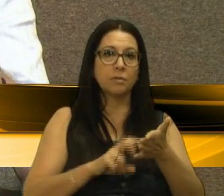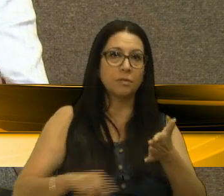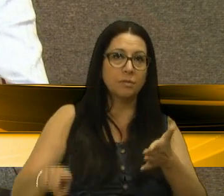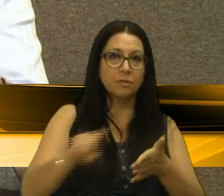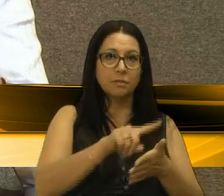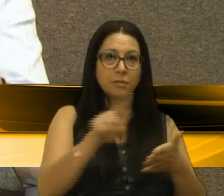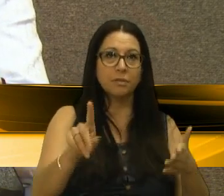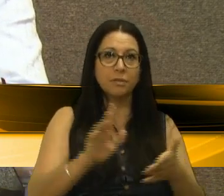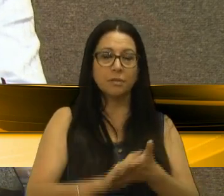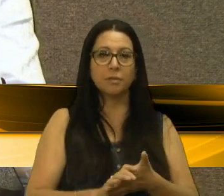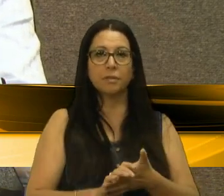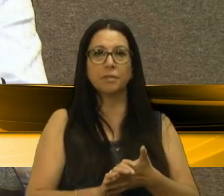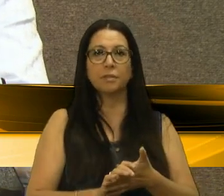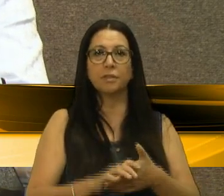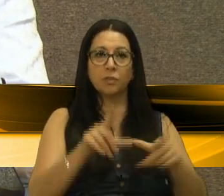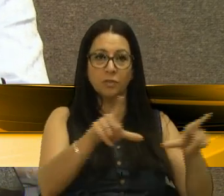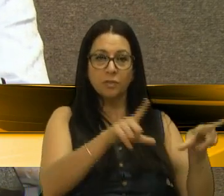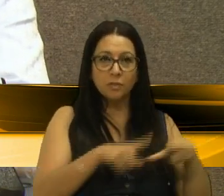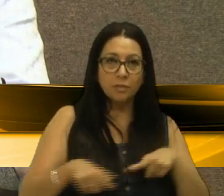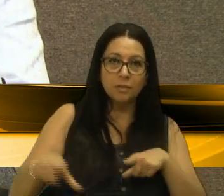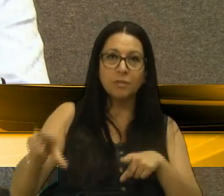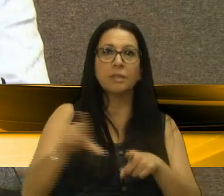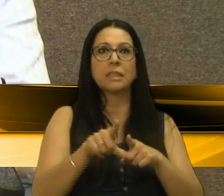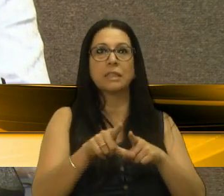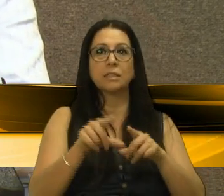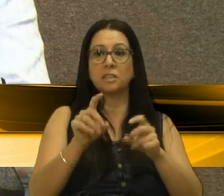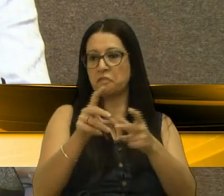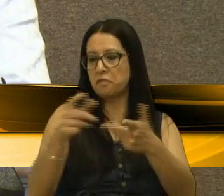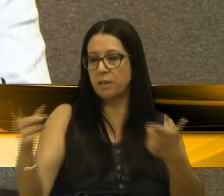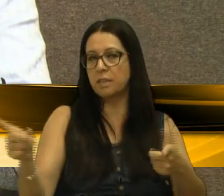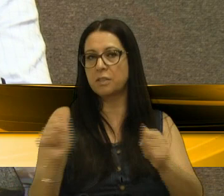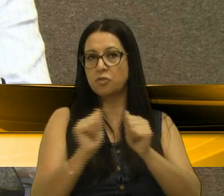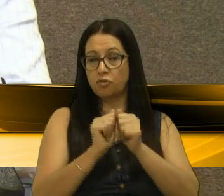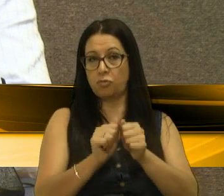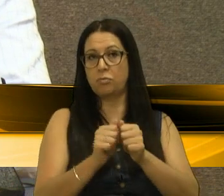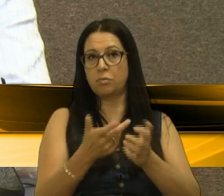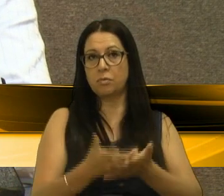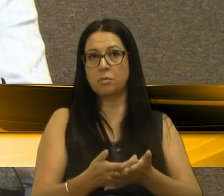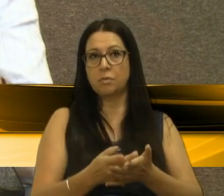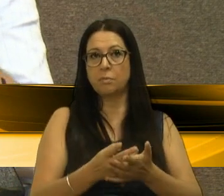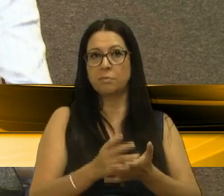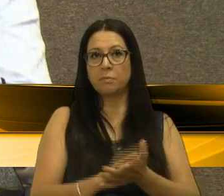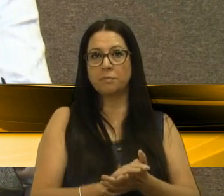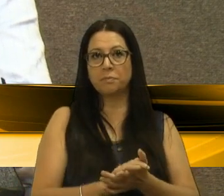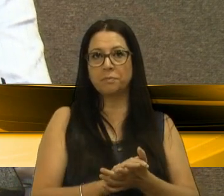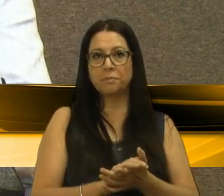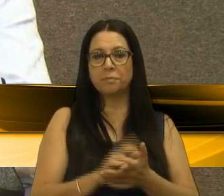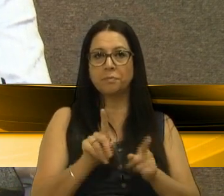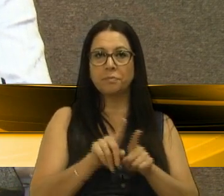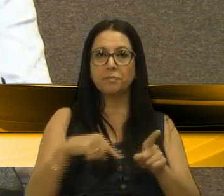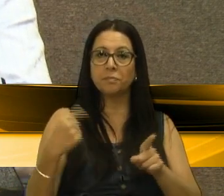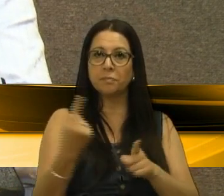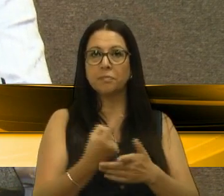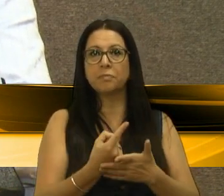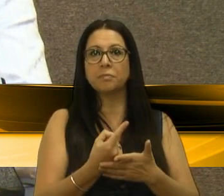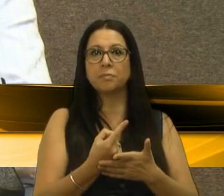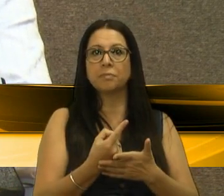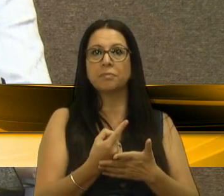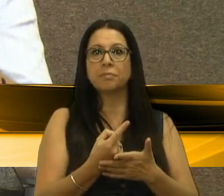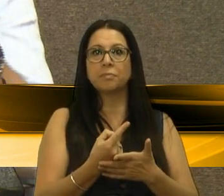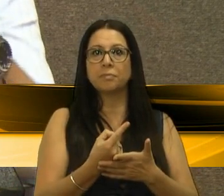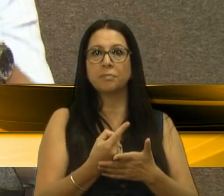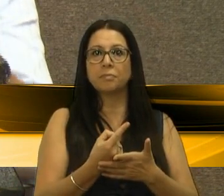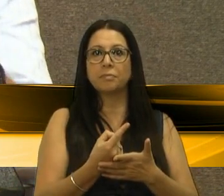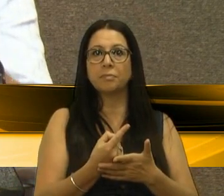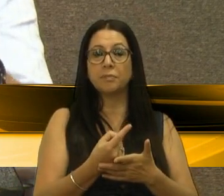hospitais, os estabelecimentos comerciais, através de seus diretores, através dos